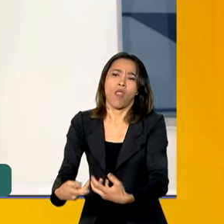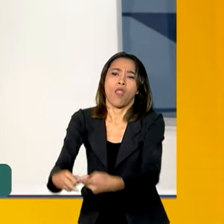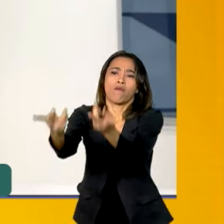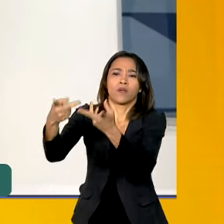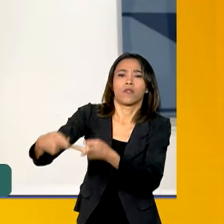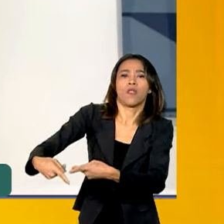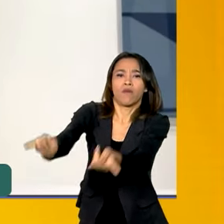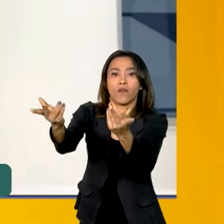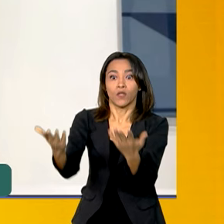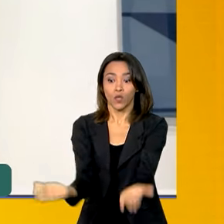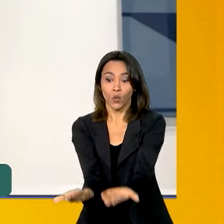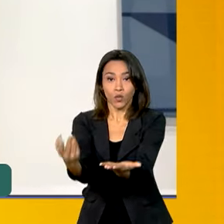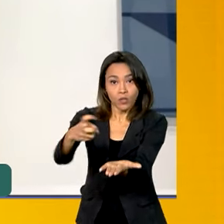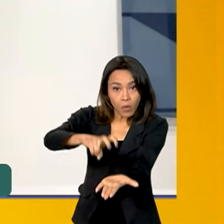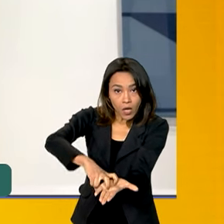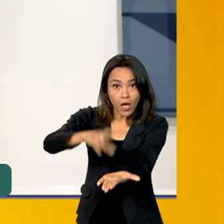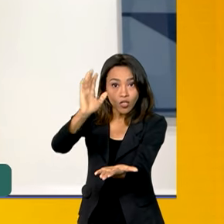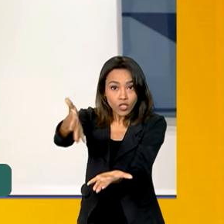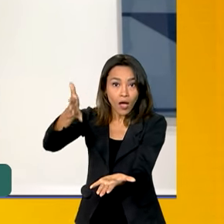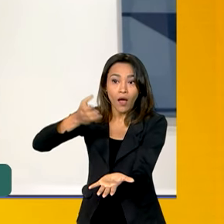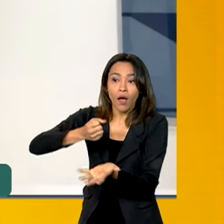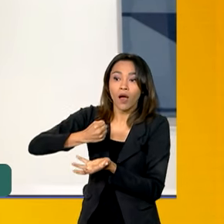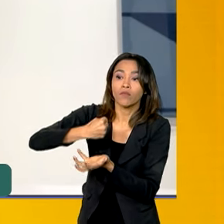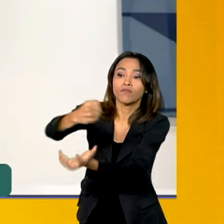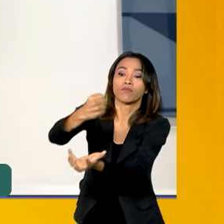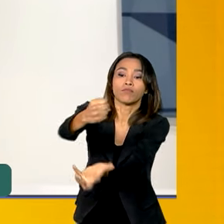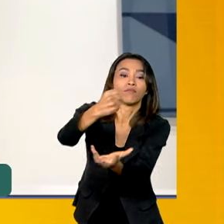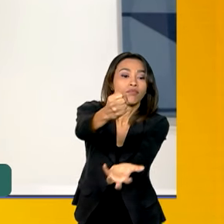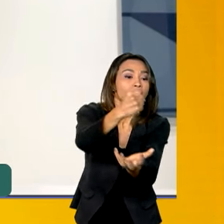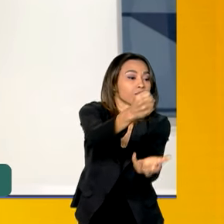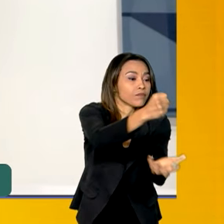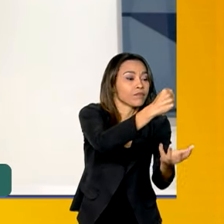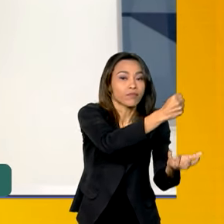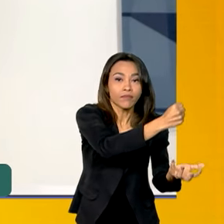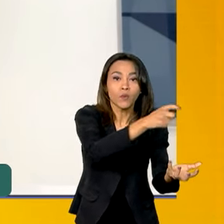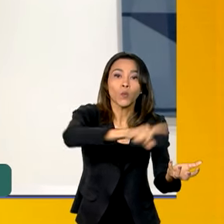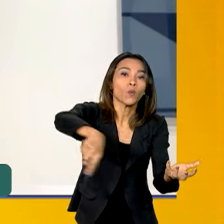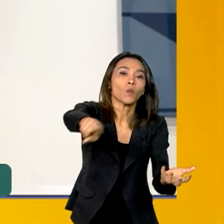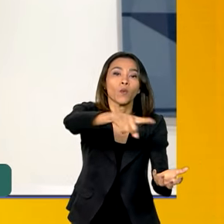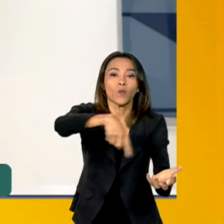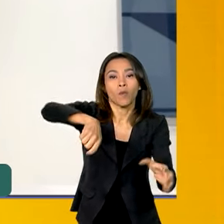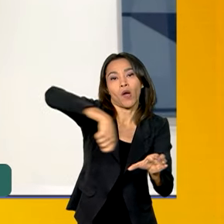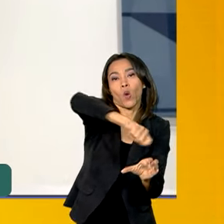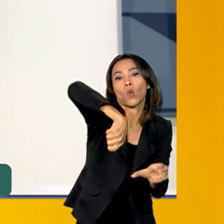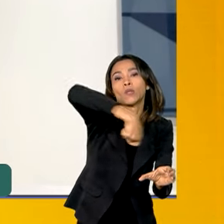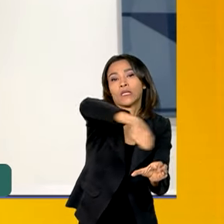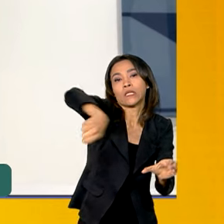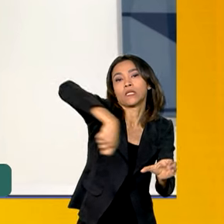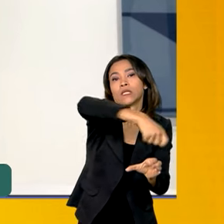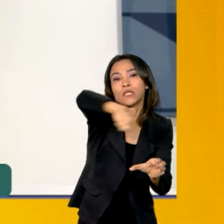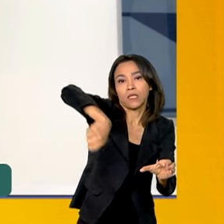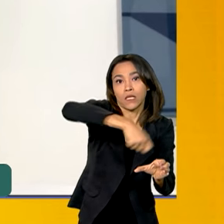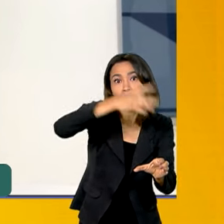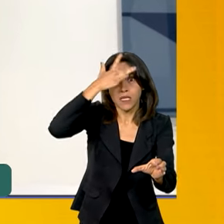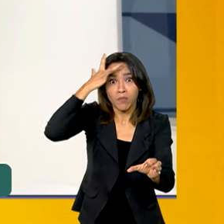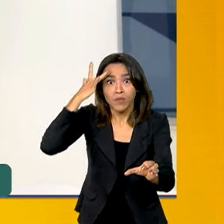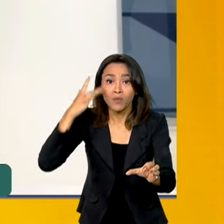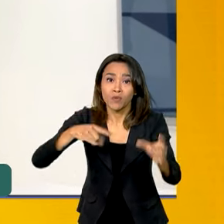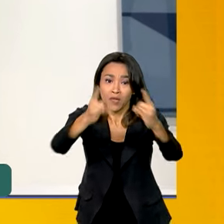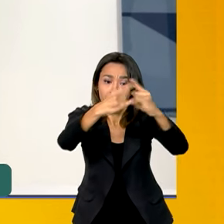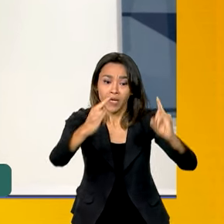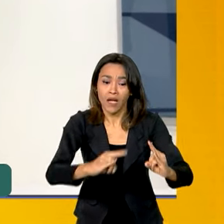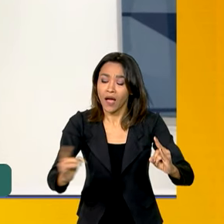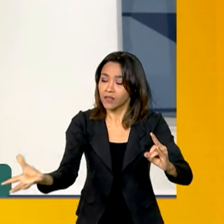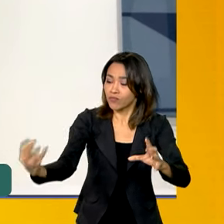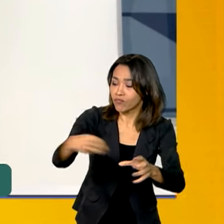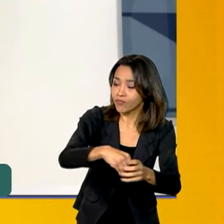manhã já estão fazendo a distribuição para as cozinhas solidárias, como você disse, onde estão abrigadas as pessoas que estão fora das suas